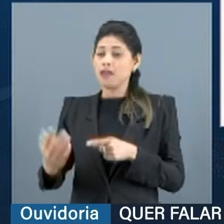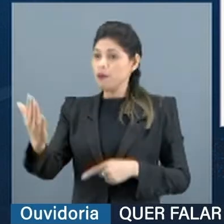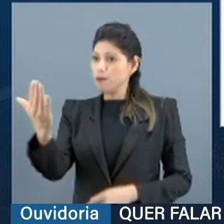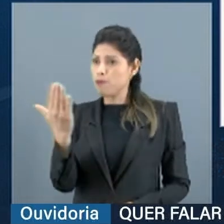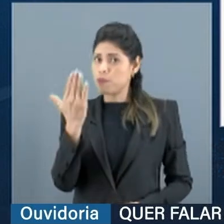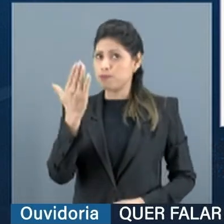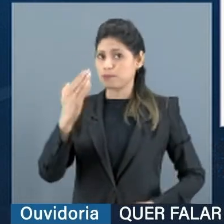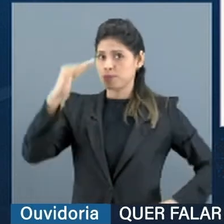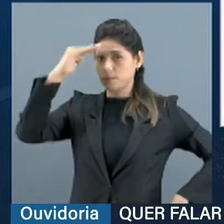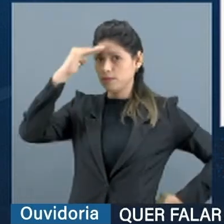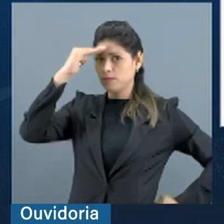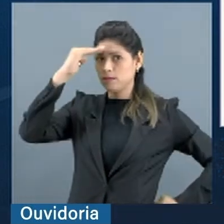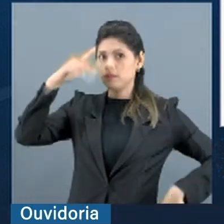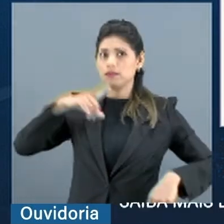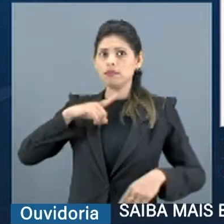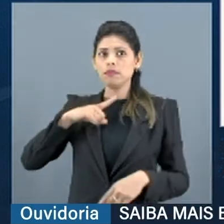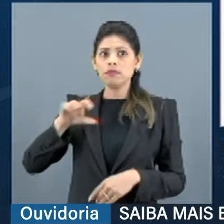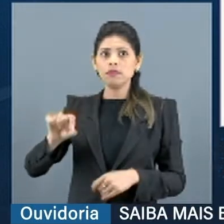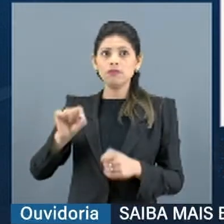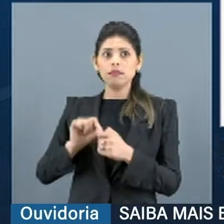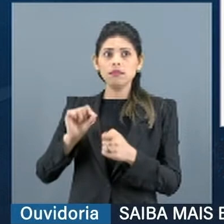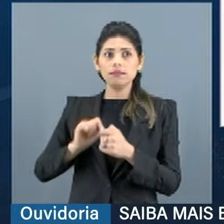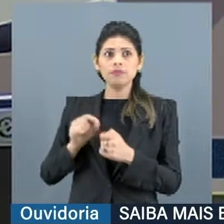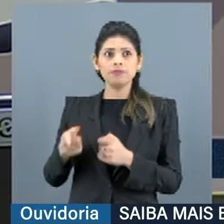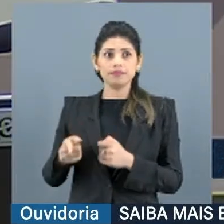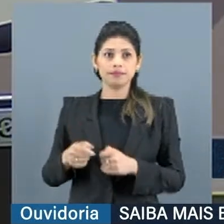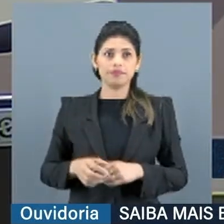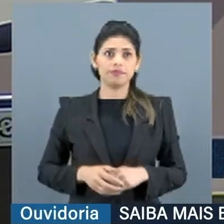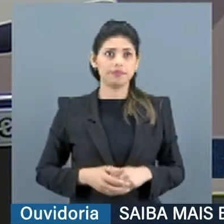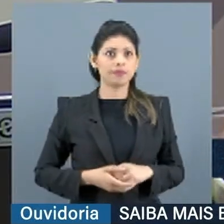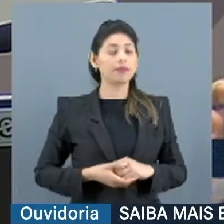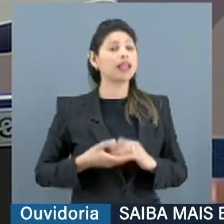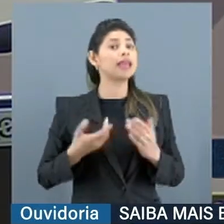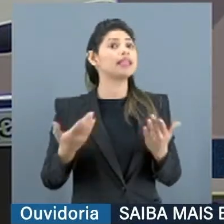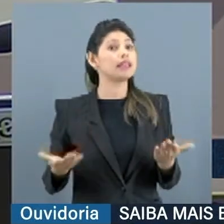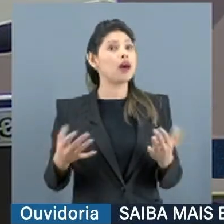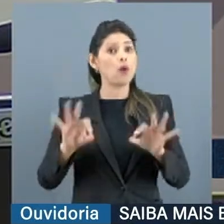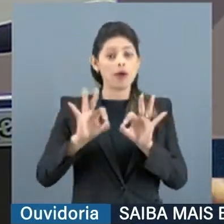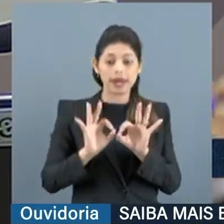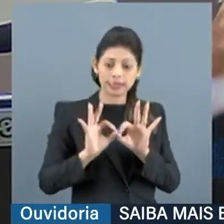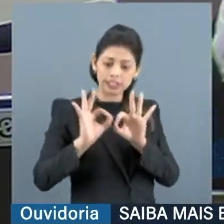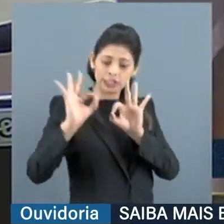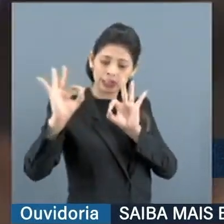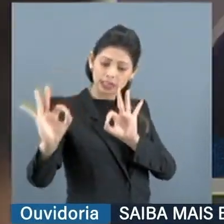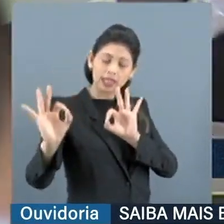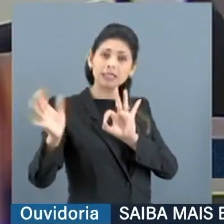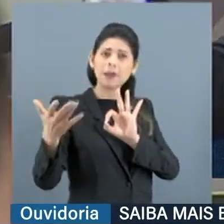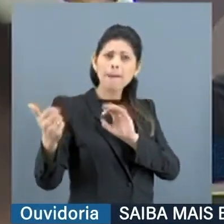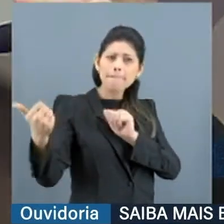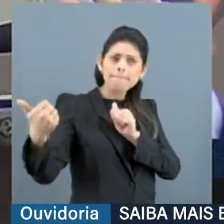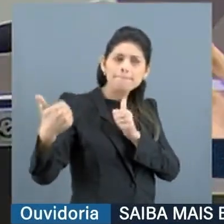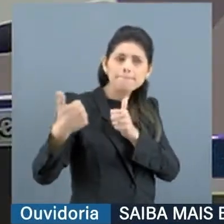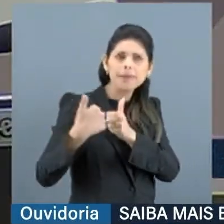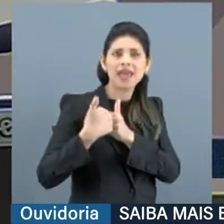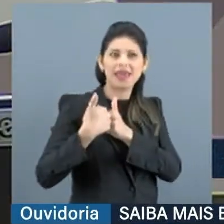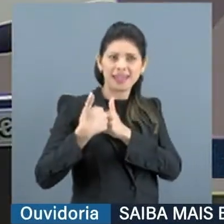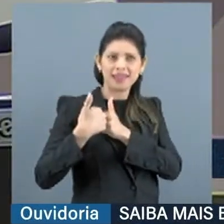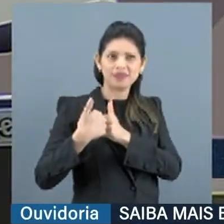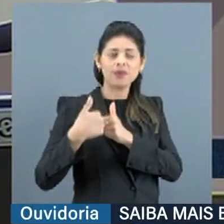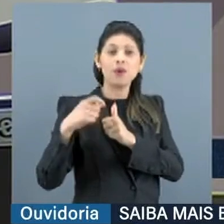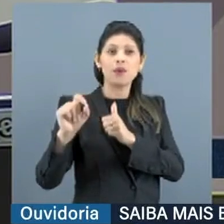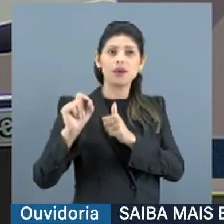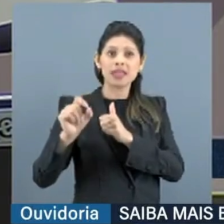-general das Forças Armadas do Exército Brasileiro. A poucos metros, na área de servidão do